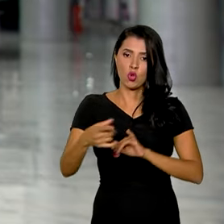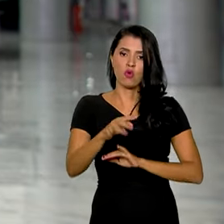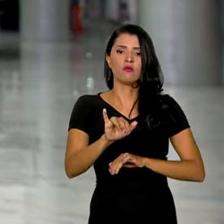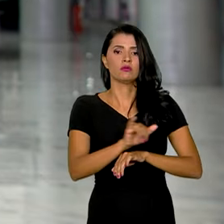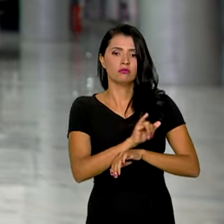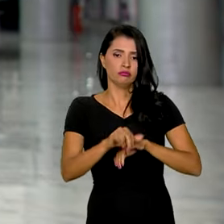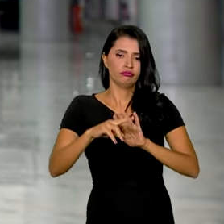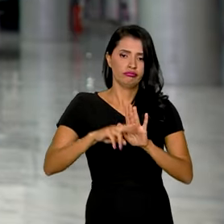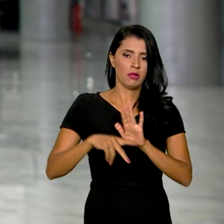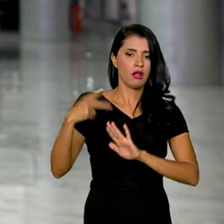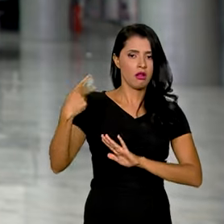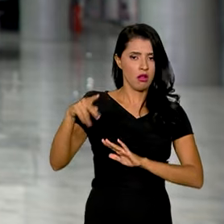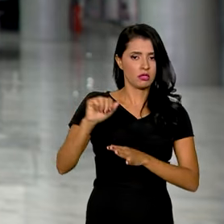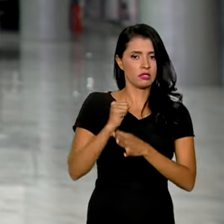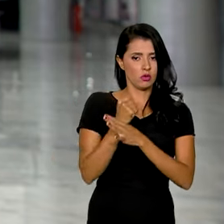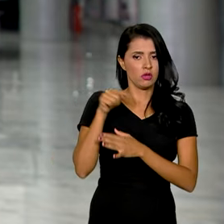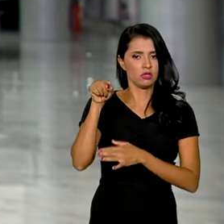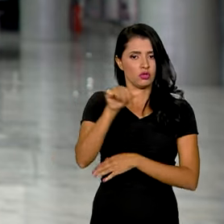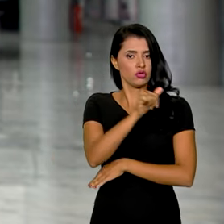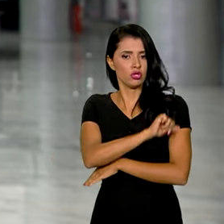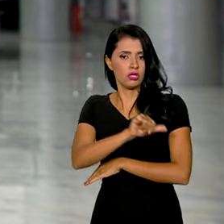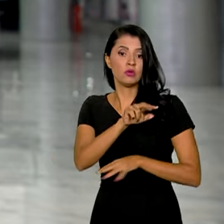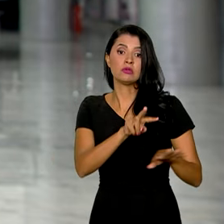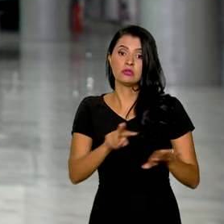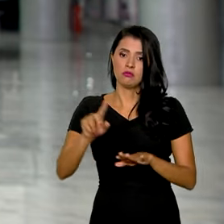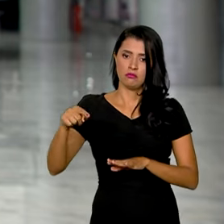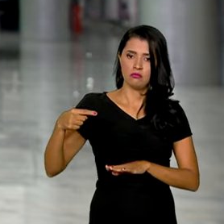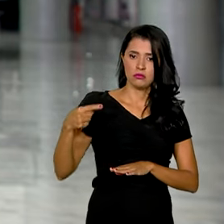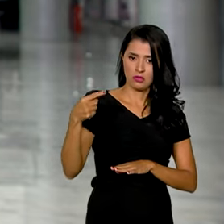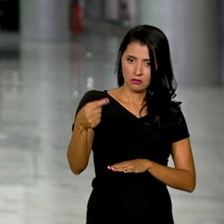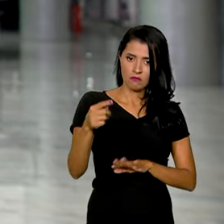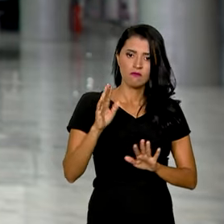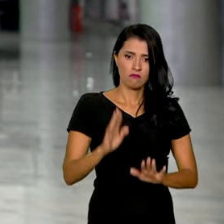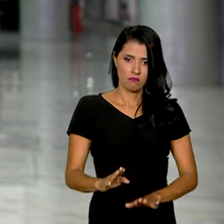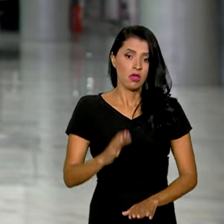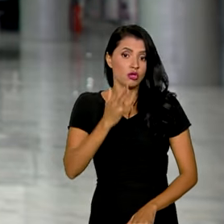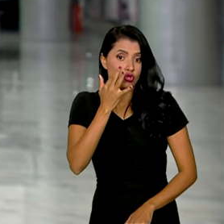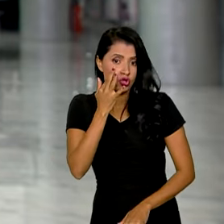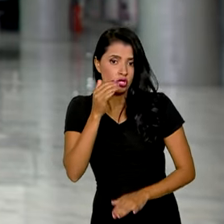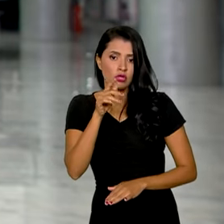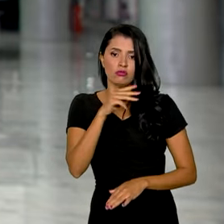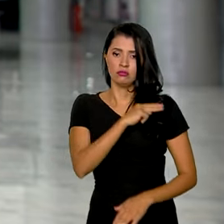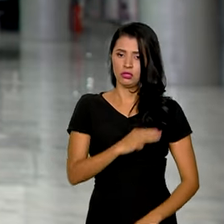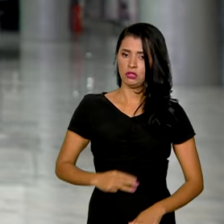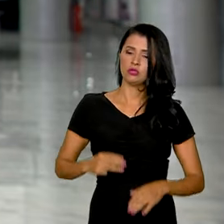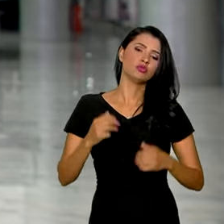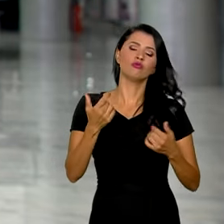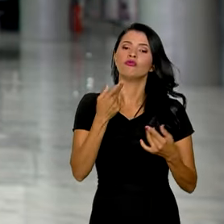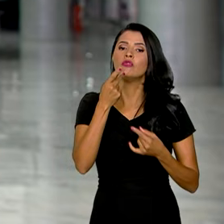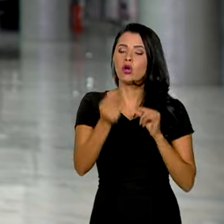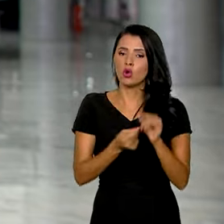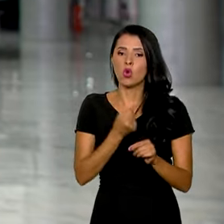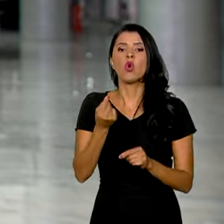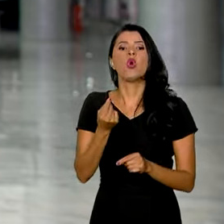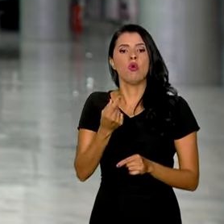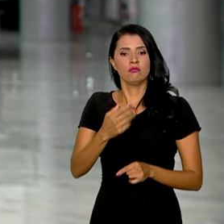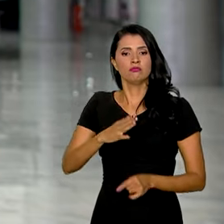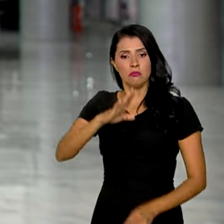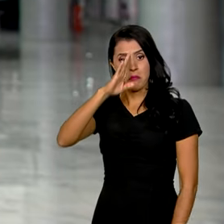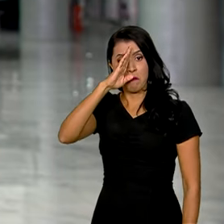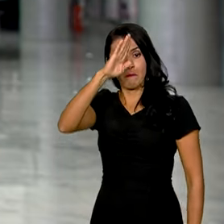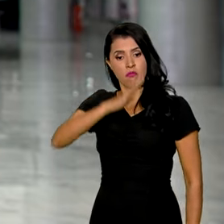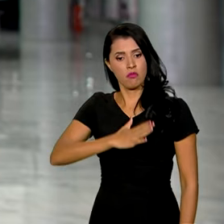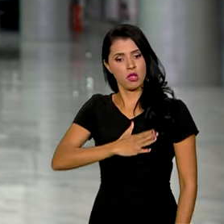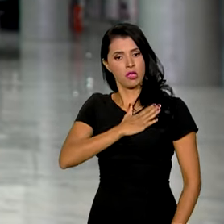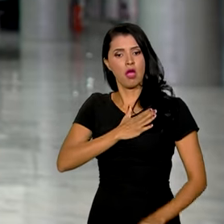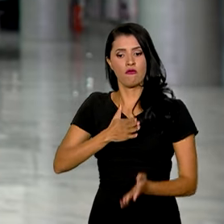segurança pública no Rio de Janeiro na semana que vem. Segundo o Flávio Dino, entre essas medidas está o emprego de militares em